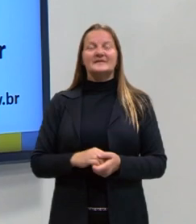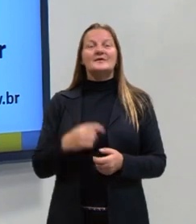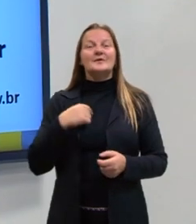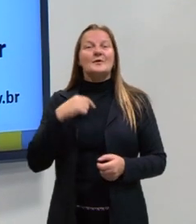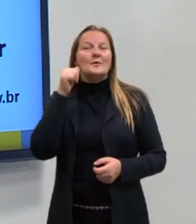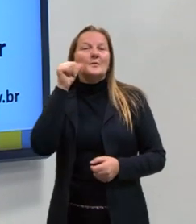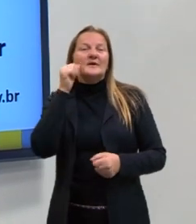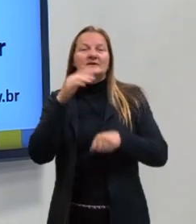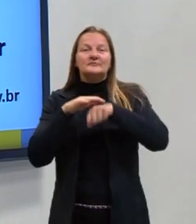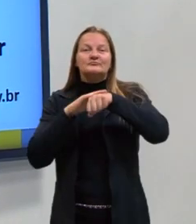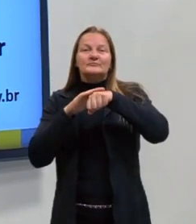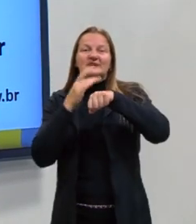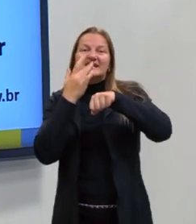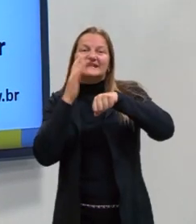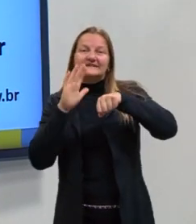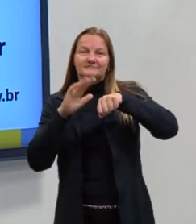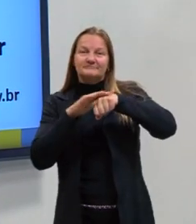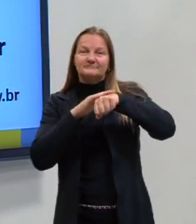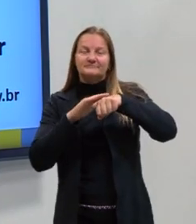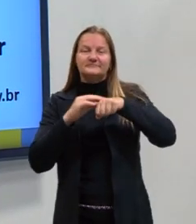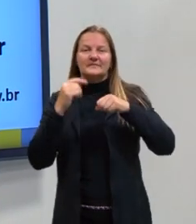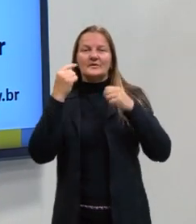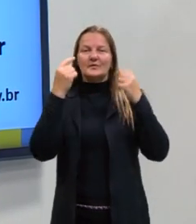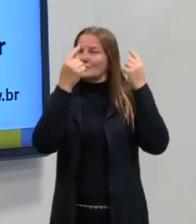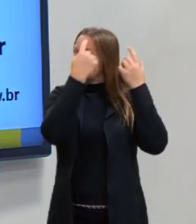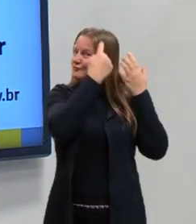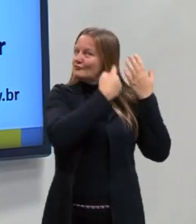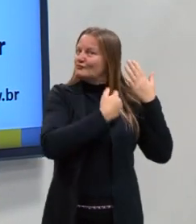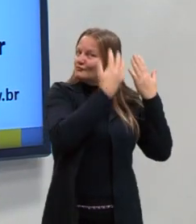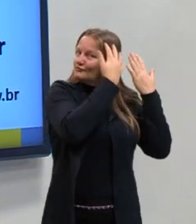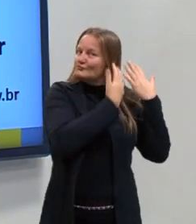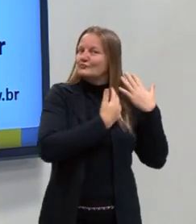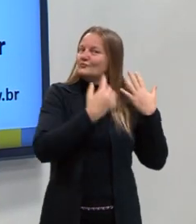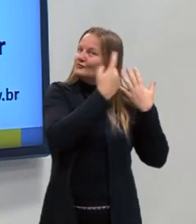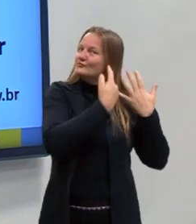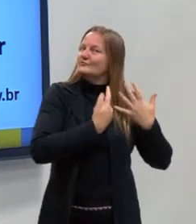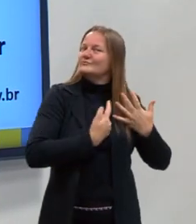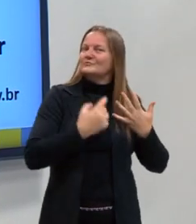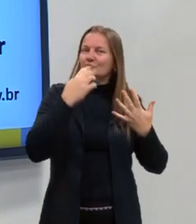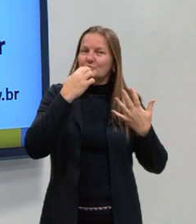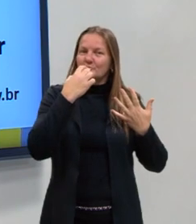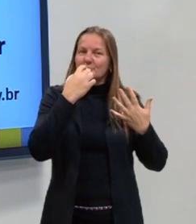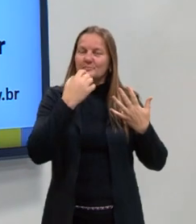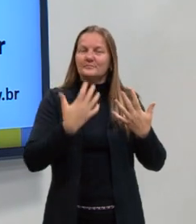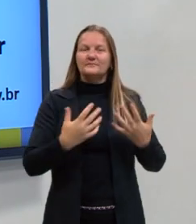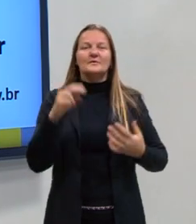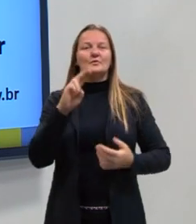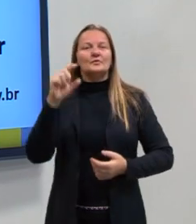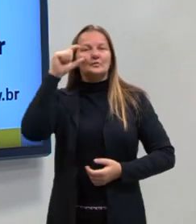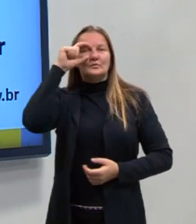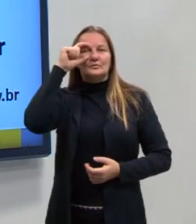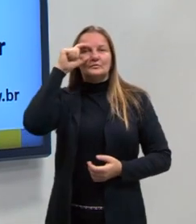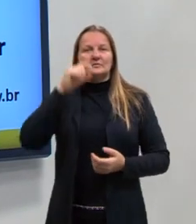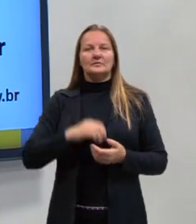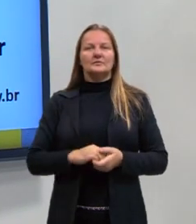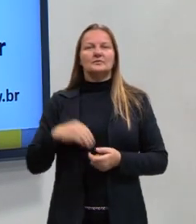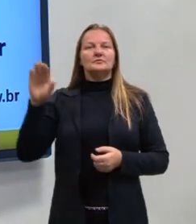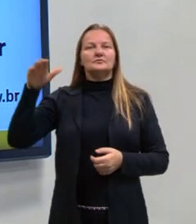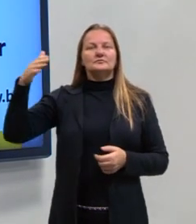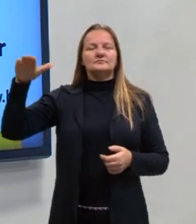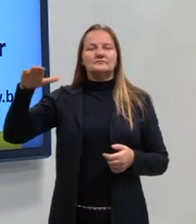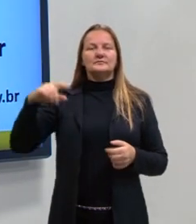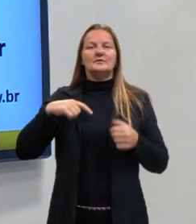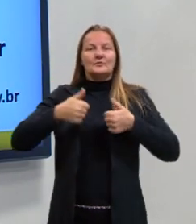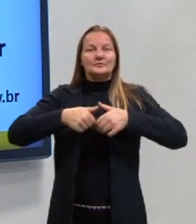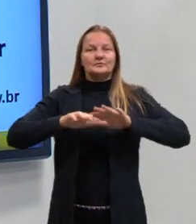eu sou uma mulher branca, tenho cabelos coloridos, pintados de vermelho, cacheados, uso óculos e tenho estatura média. Estou